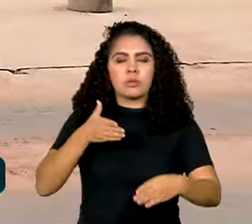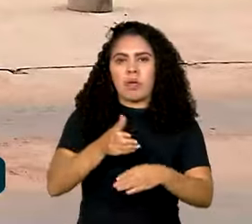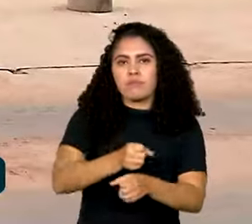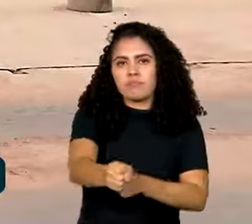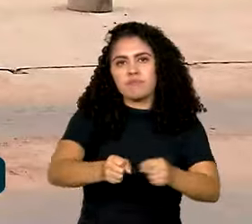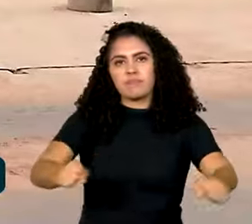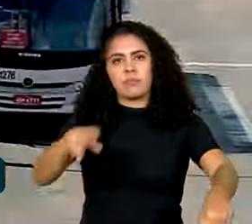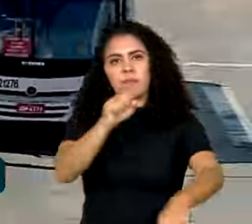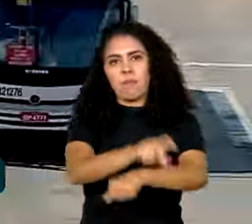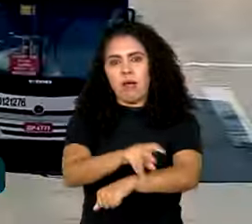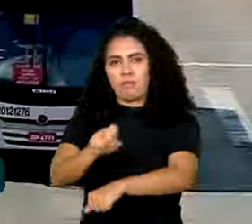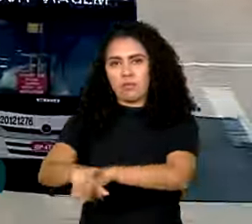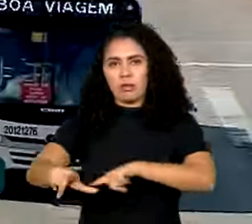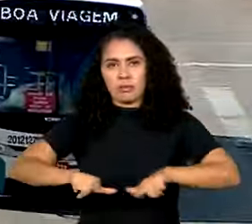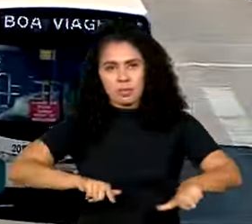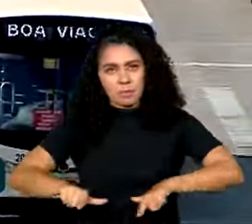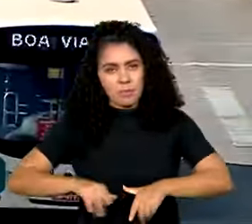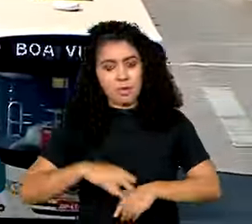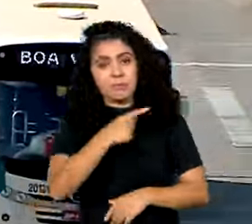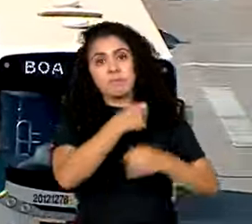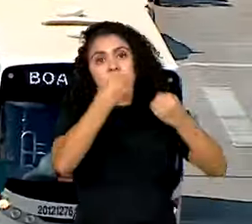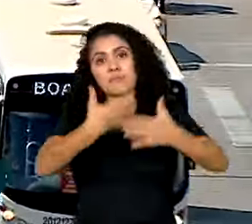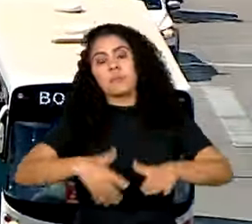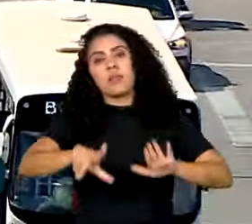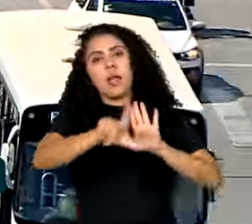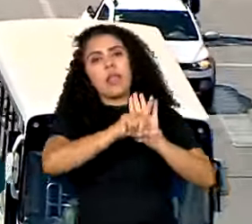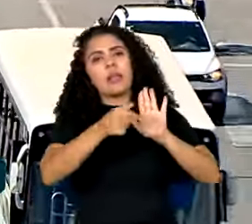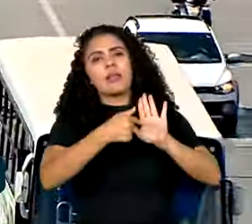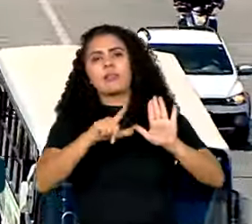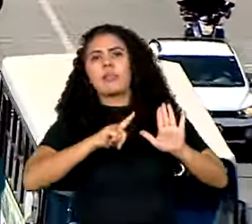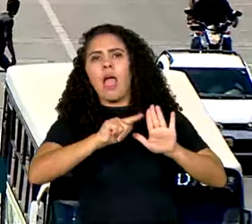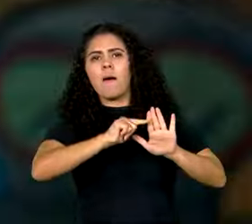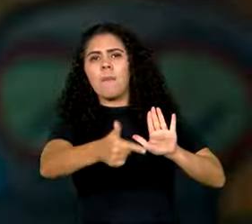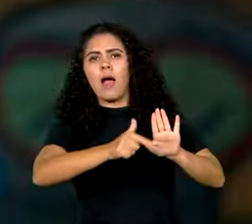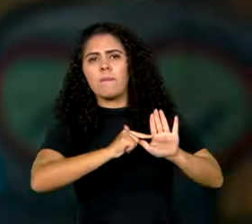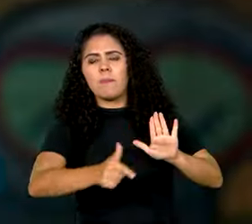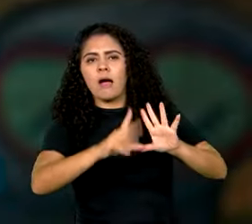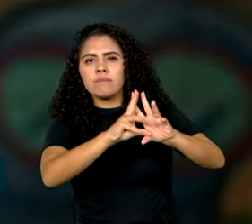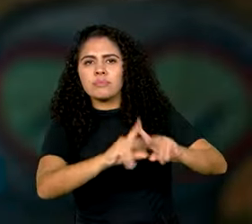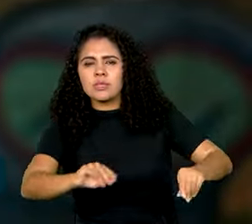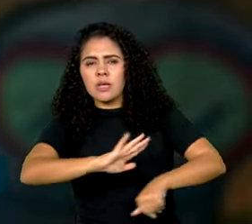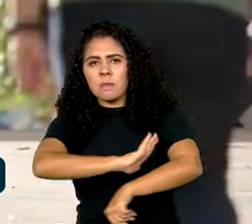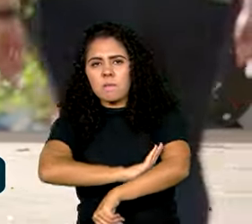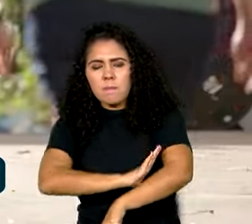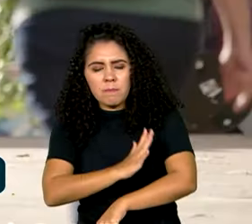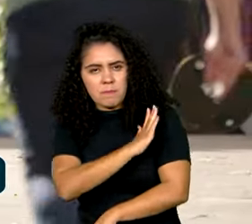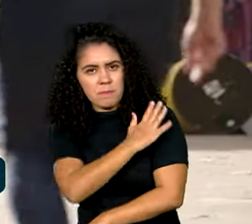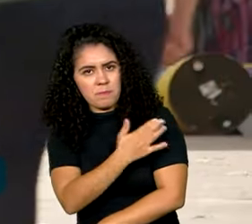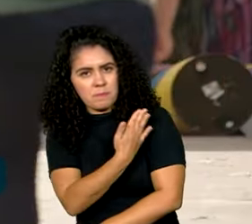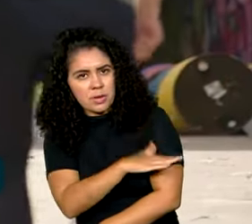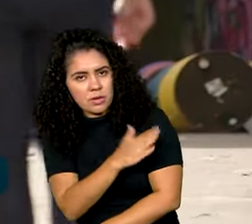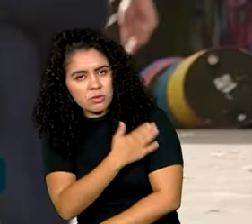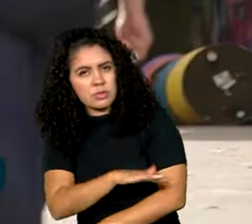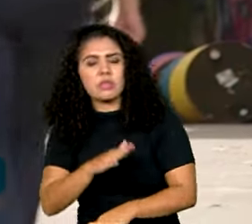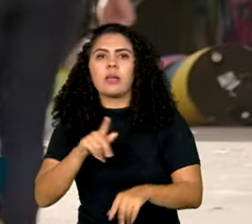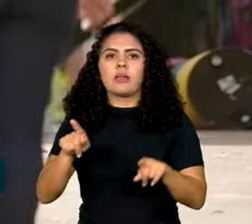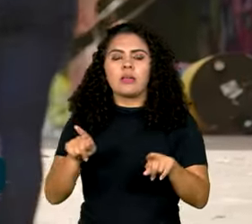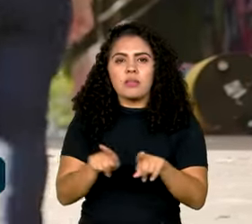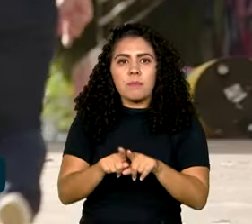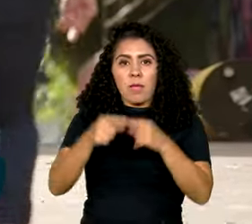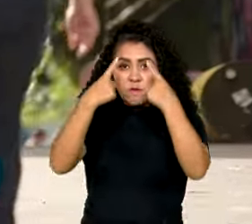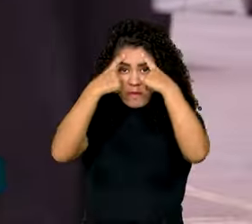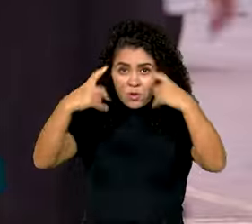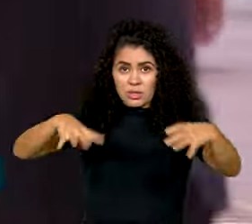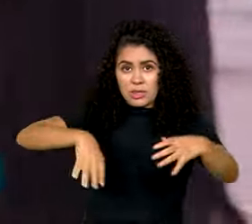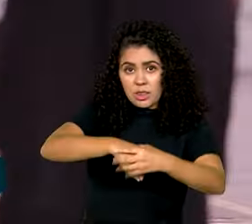mercado de trabalho. A lei prevê ainda ações de enfrentamento ao preconceito, discriminação e a violência no ambiente de